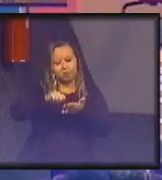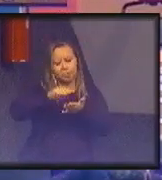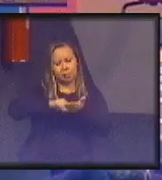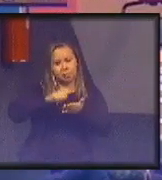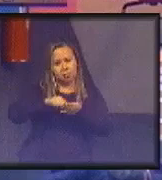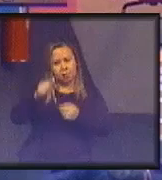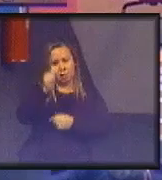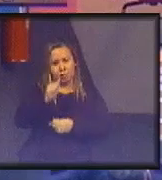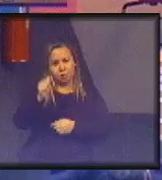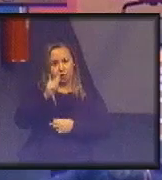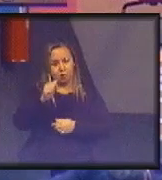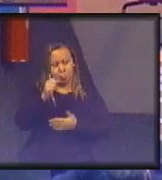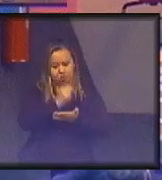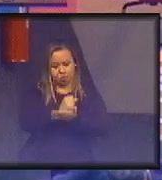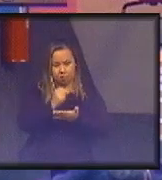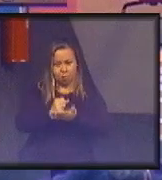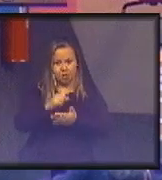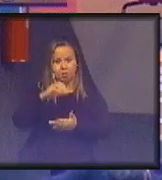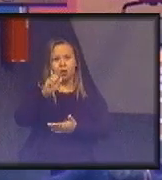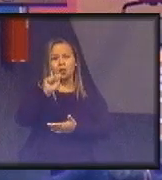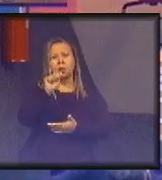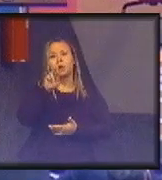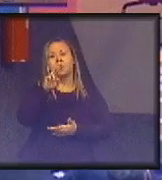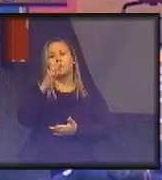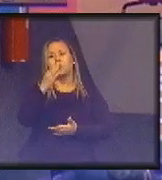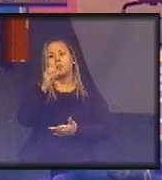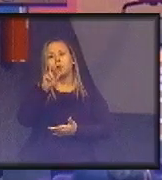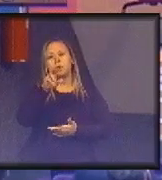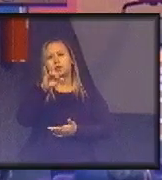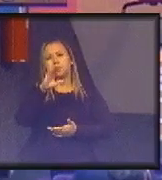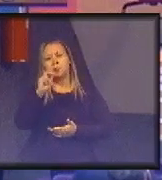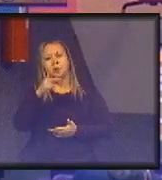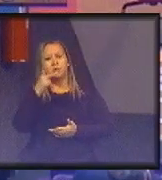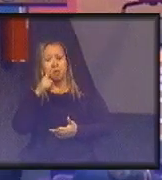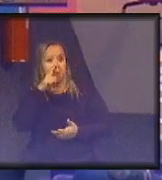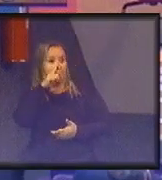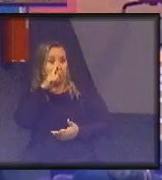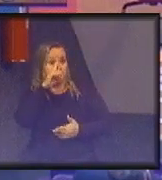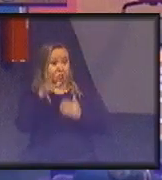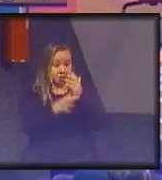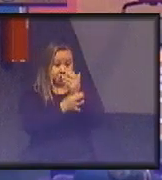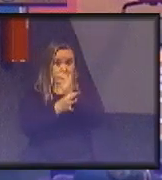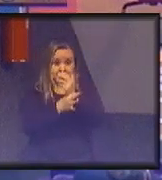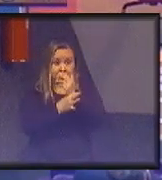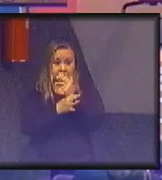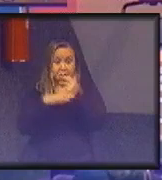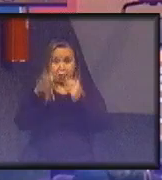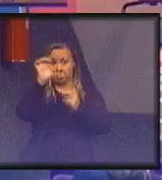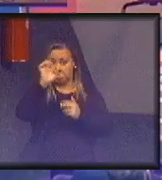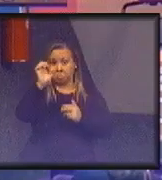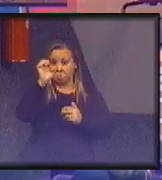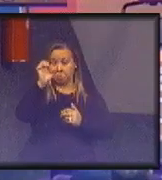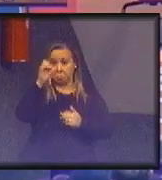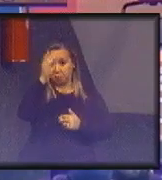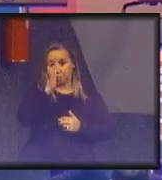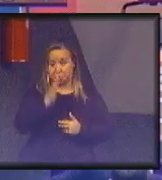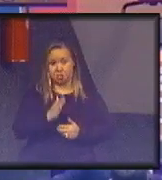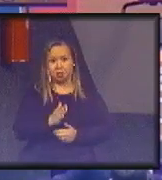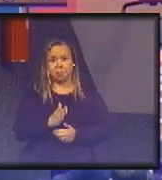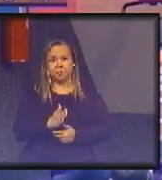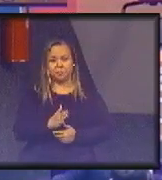oficial de cartório diz, não, essa associação ameaça o Estado e segurança do Estado brasileiro. O Brasil melhorou nisso.